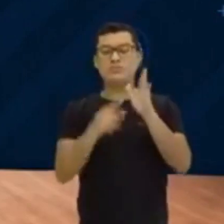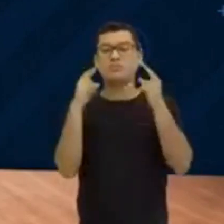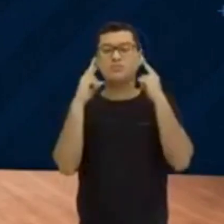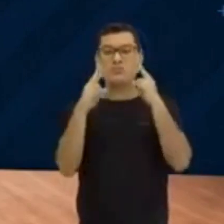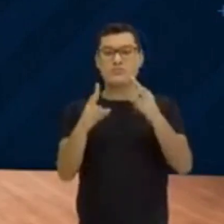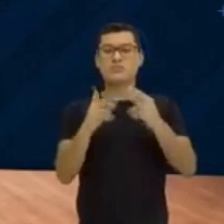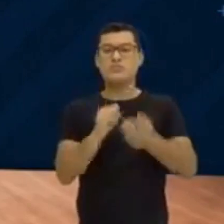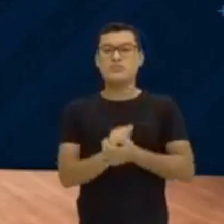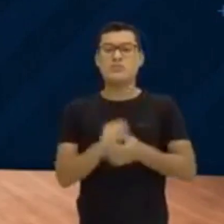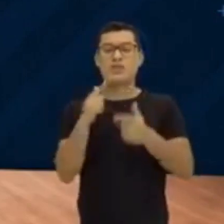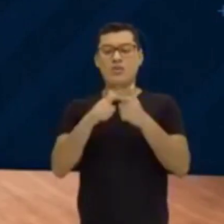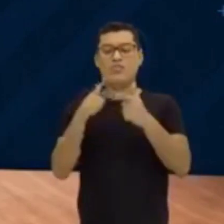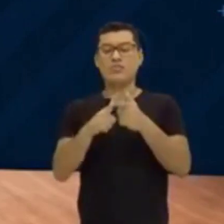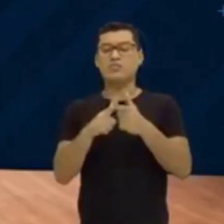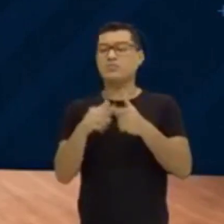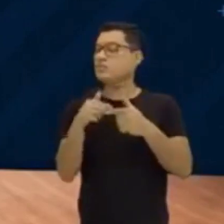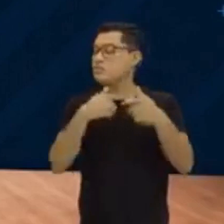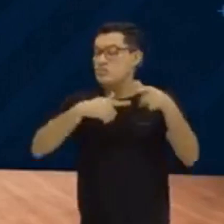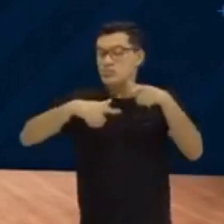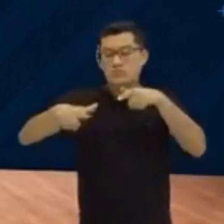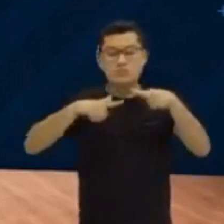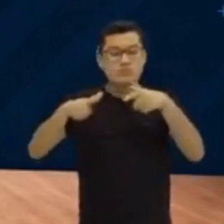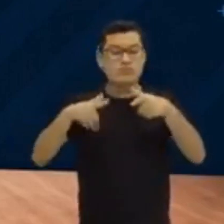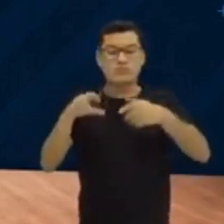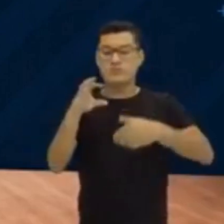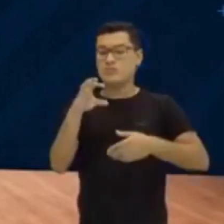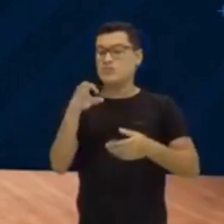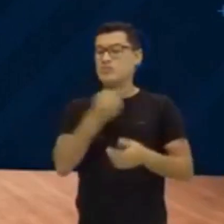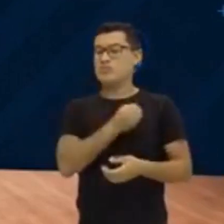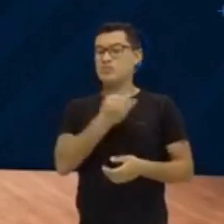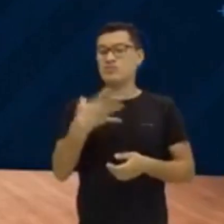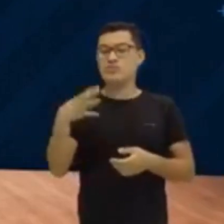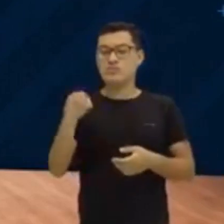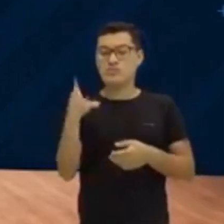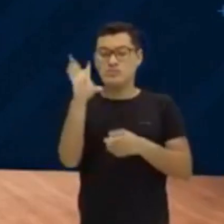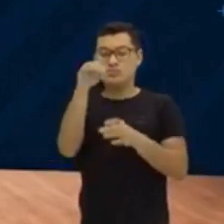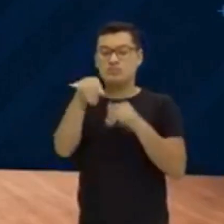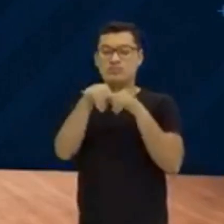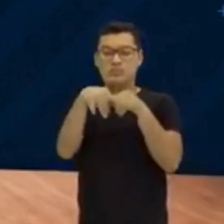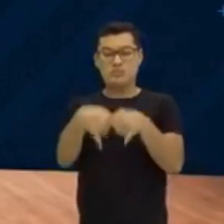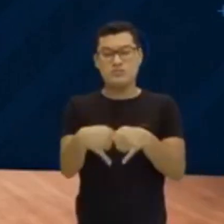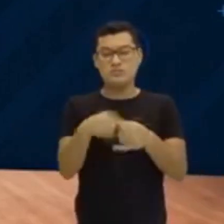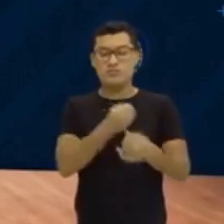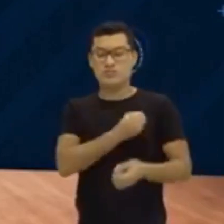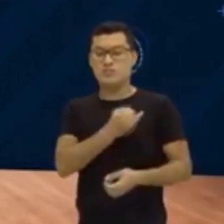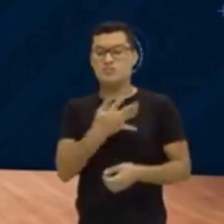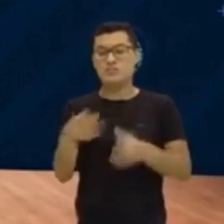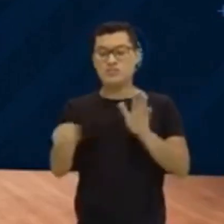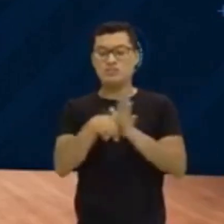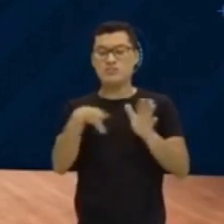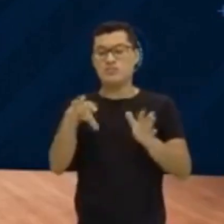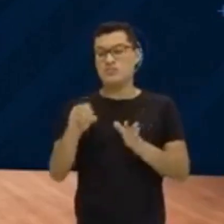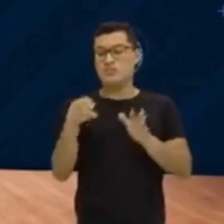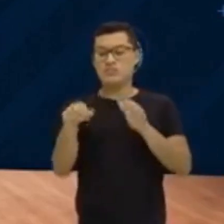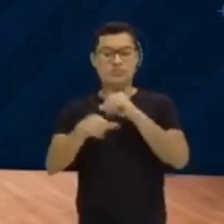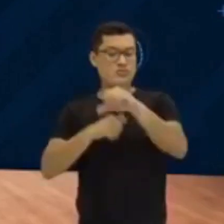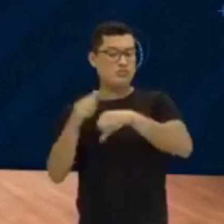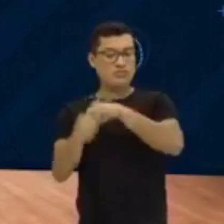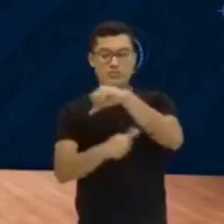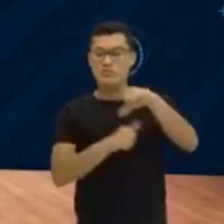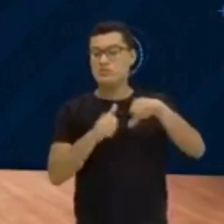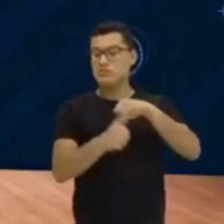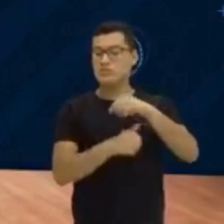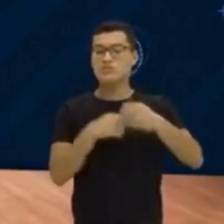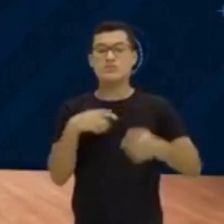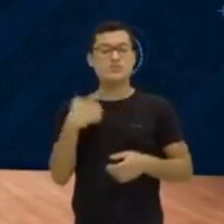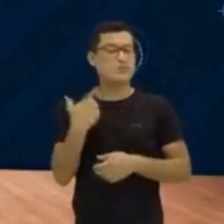nos outros casos a gente não trabalhava quando era o zero? Porque ia ficar aquele número que estava lá, menos zero, e menos zero não muda nada. É por isso que a